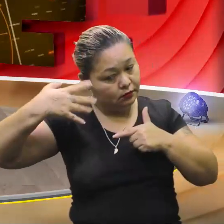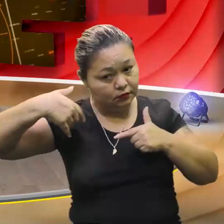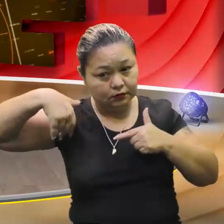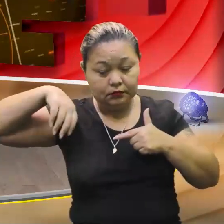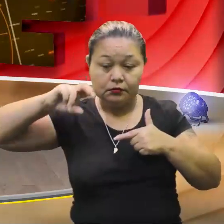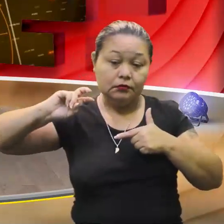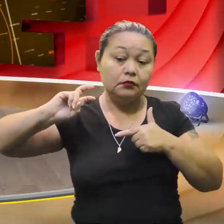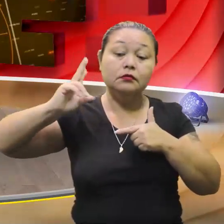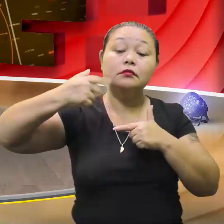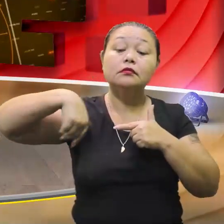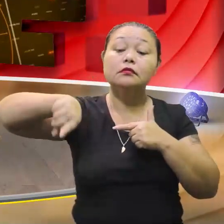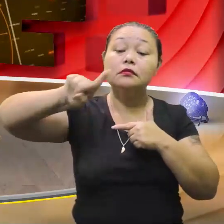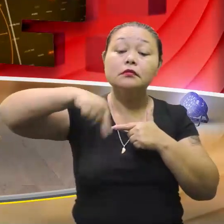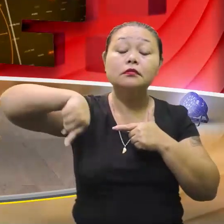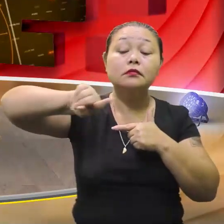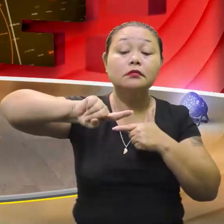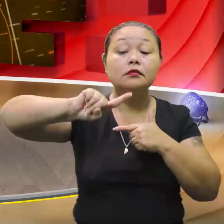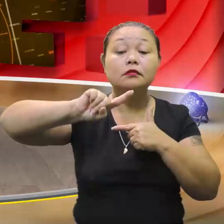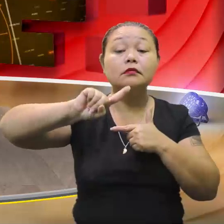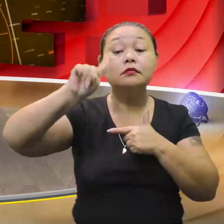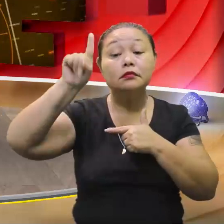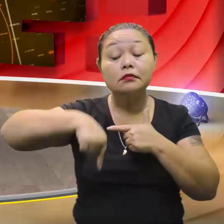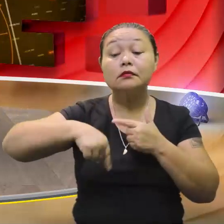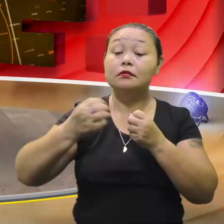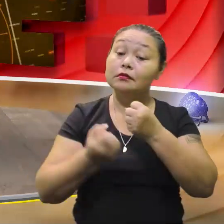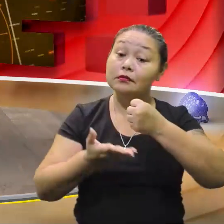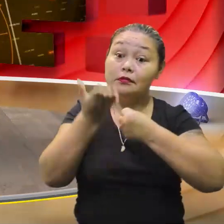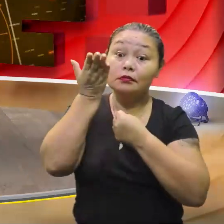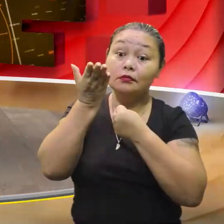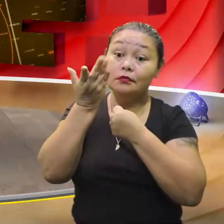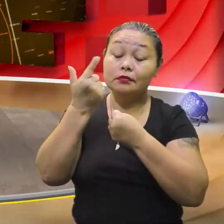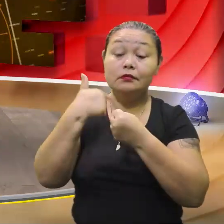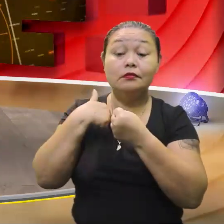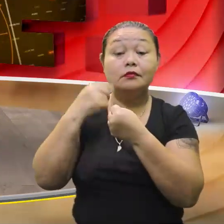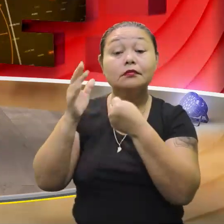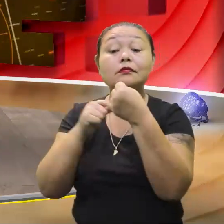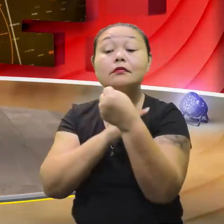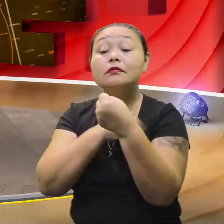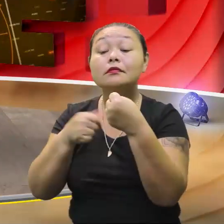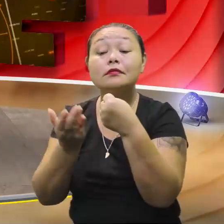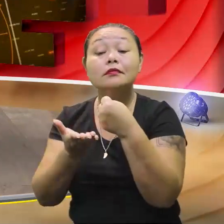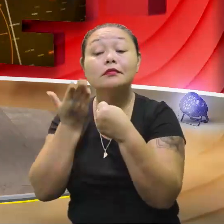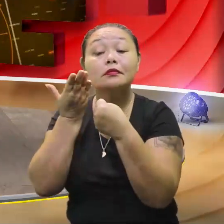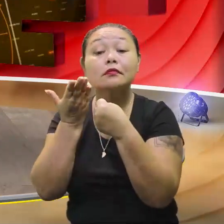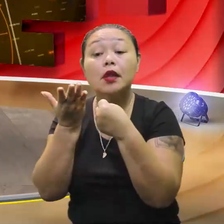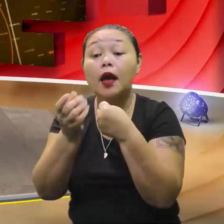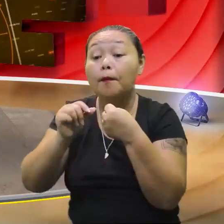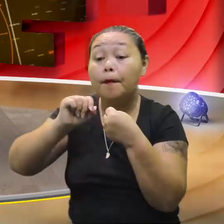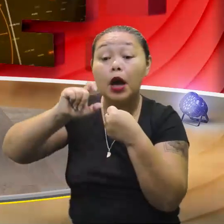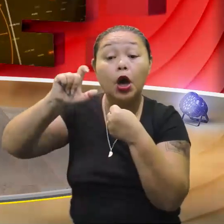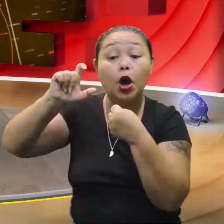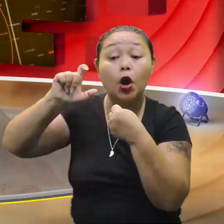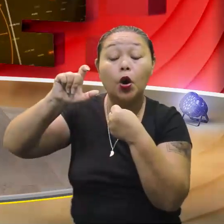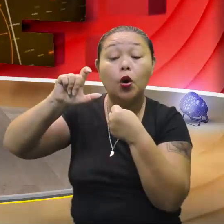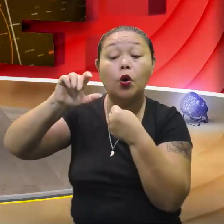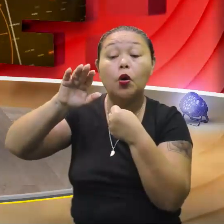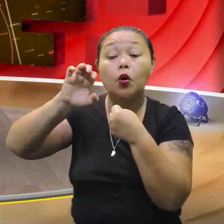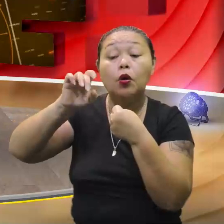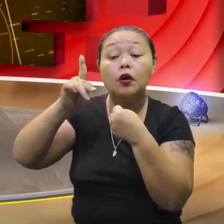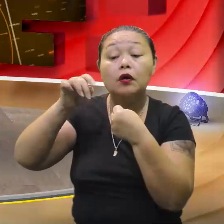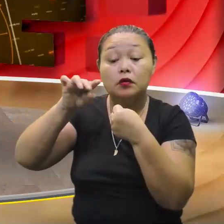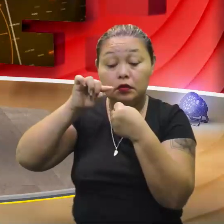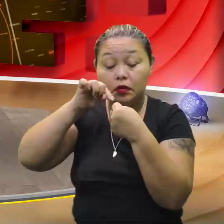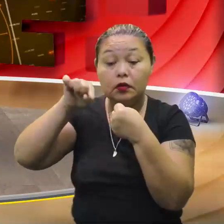E quem vai determinar isso aí é a potência. Qual potência? A maior. O expoente. Vamos ter